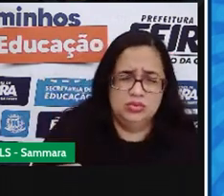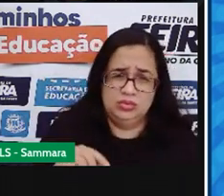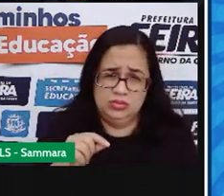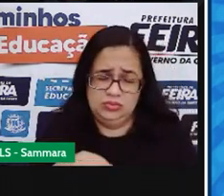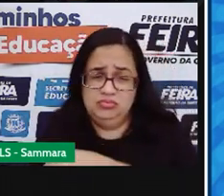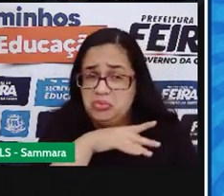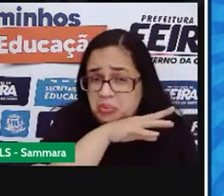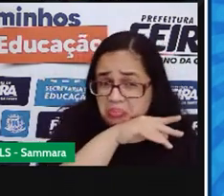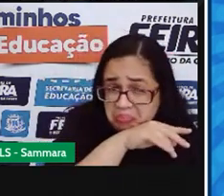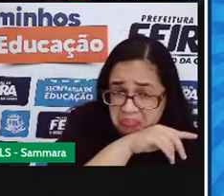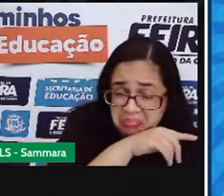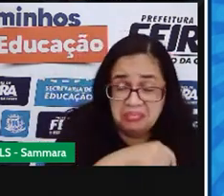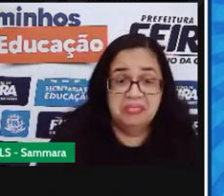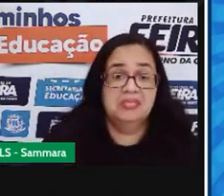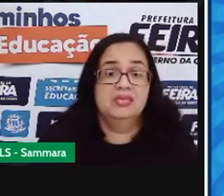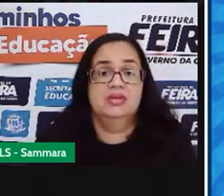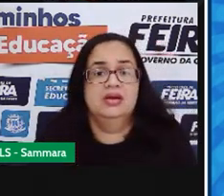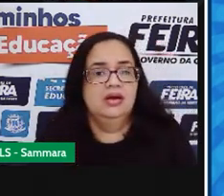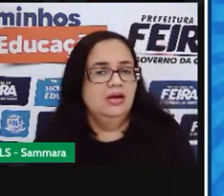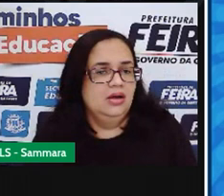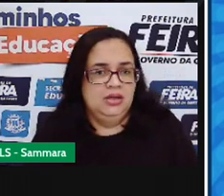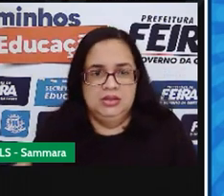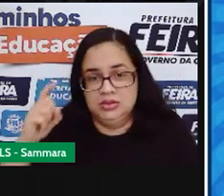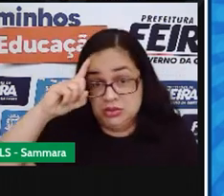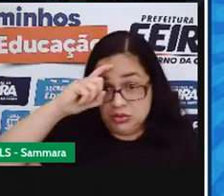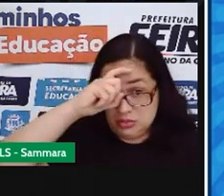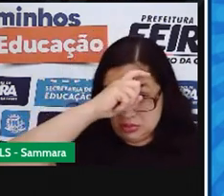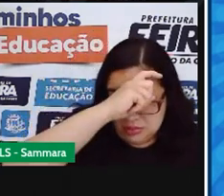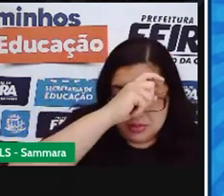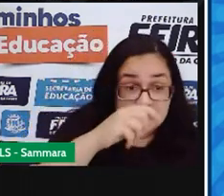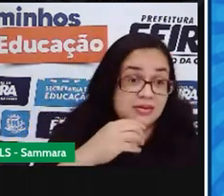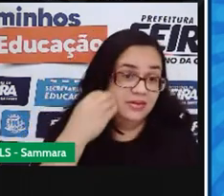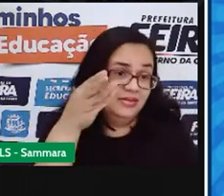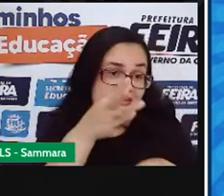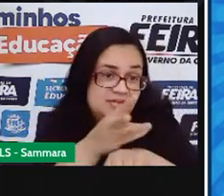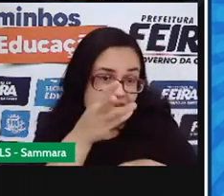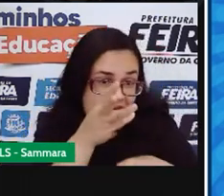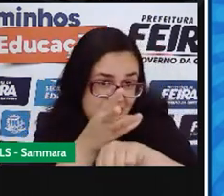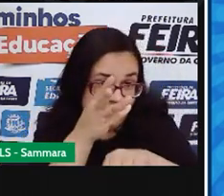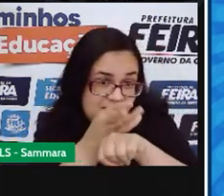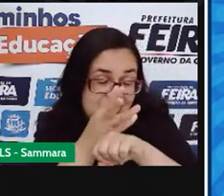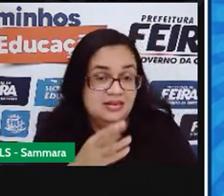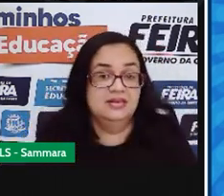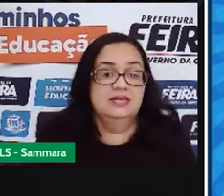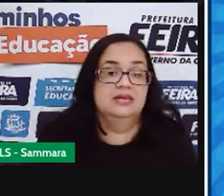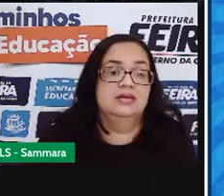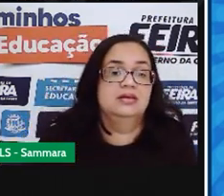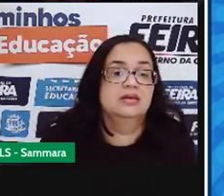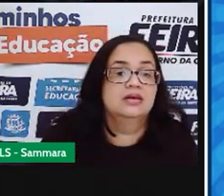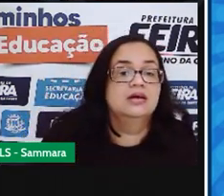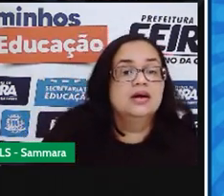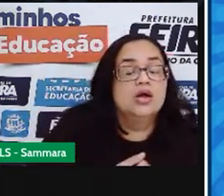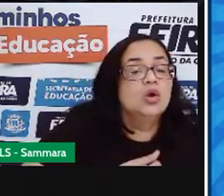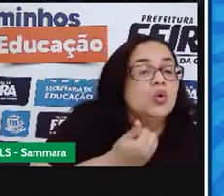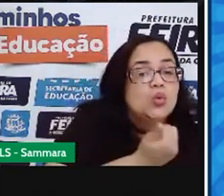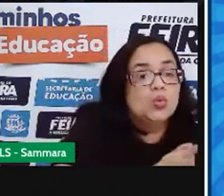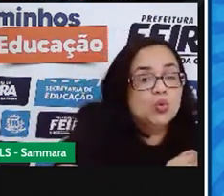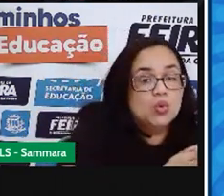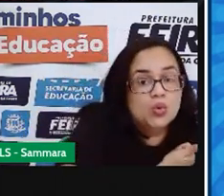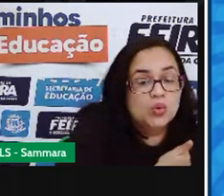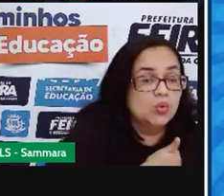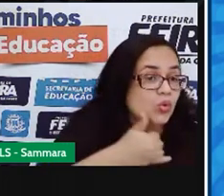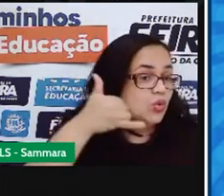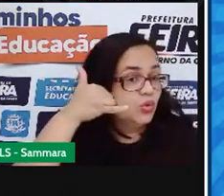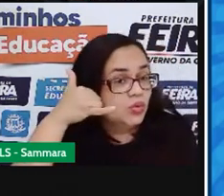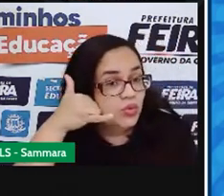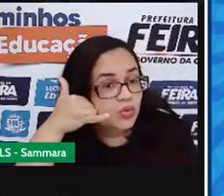entupiu, não passe sufoco, passe um zap. O número do